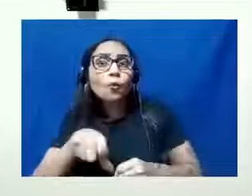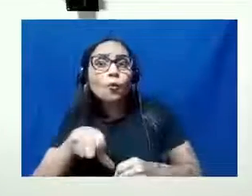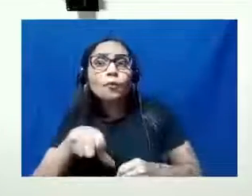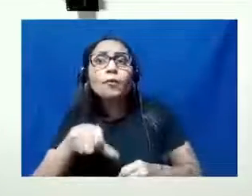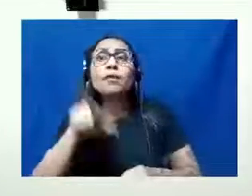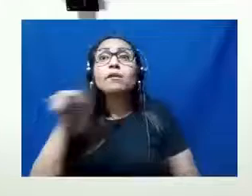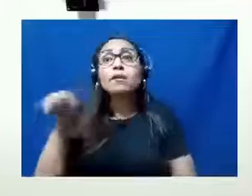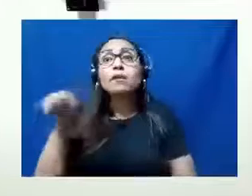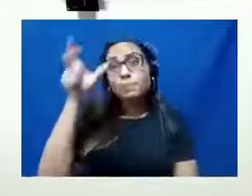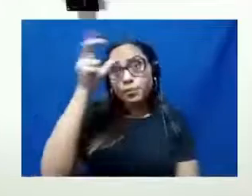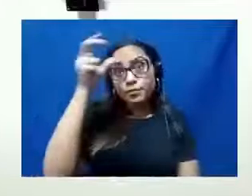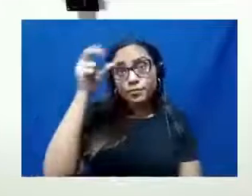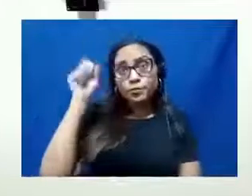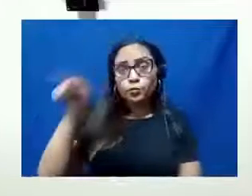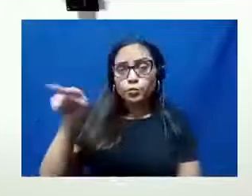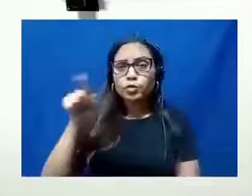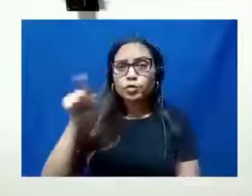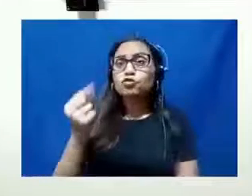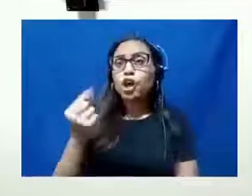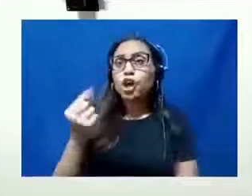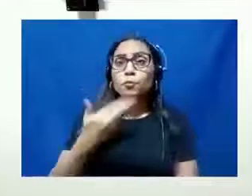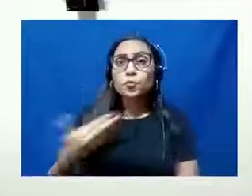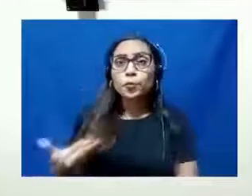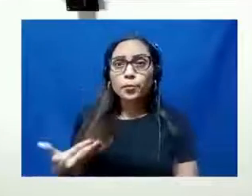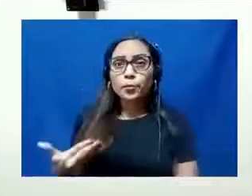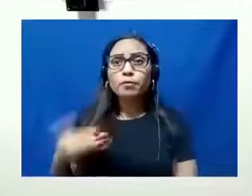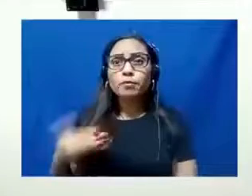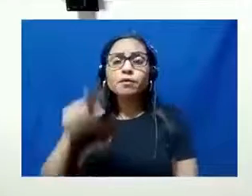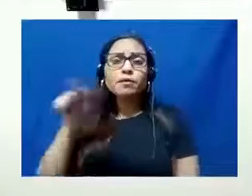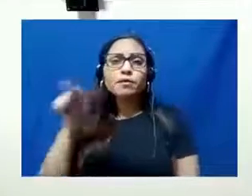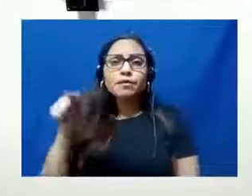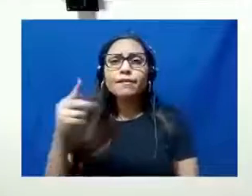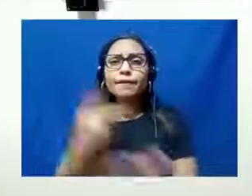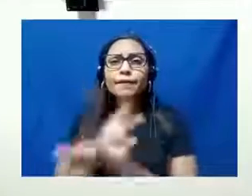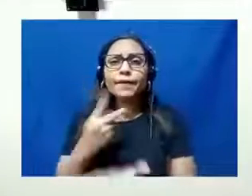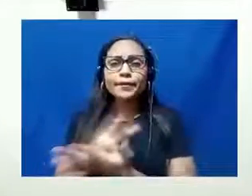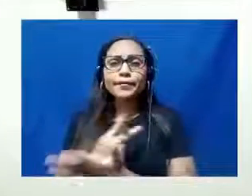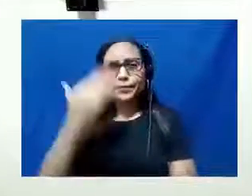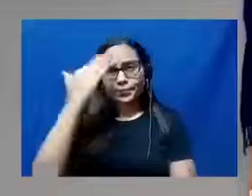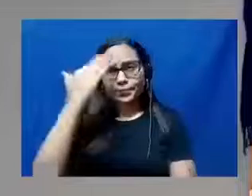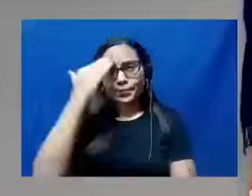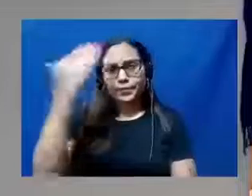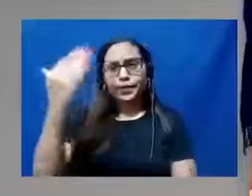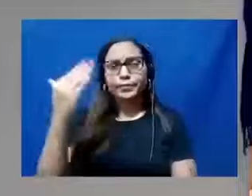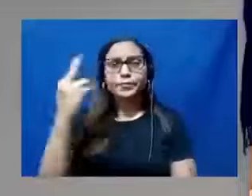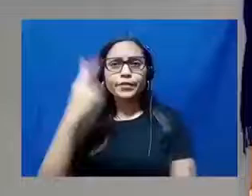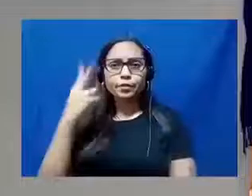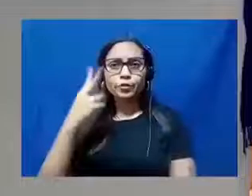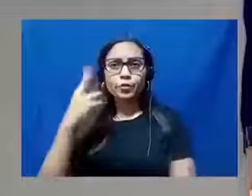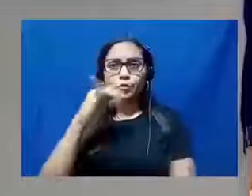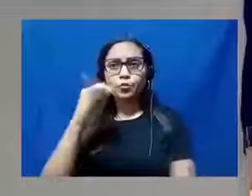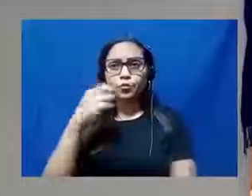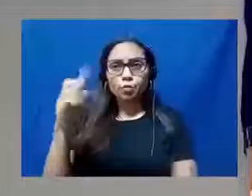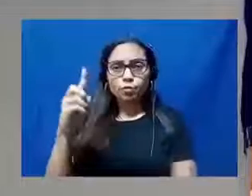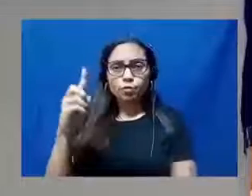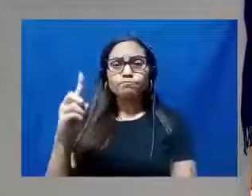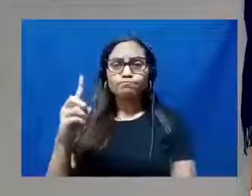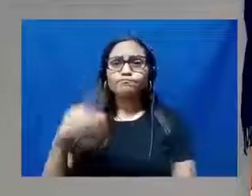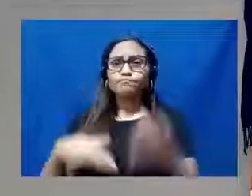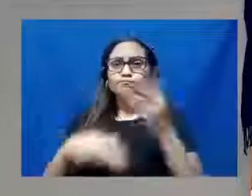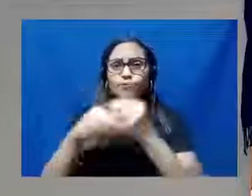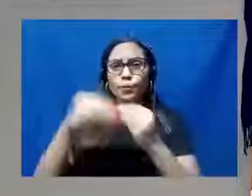prefeitura, usando dinheiro público, fazendo uma calçada irregular. Obrigado pela parte, vereador João Lins. Obrigado pela contribuição, vereador Fernando.